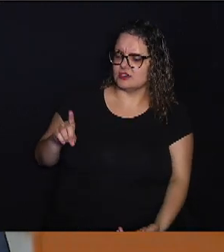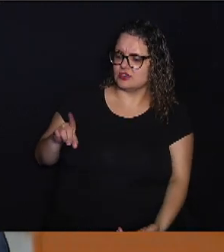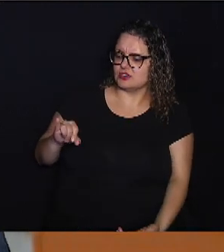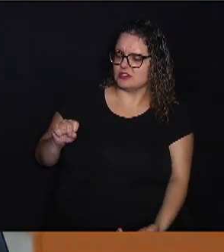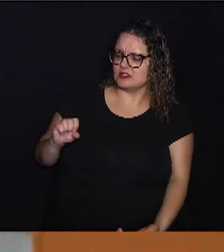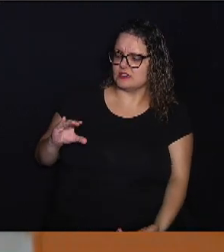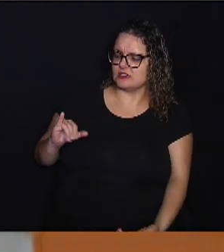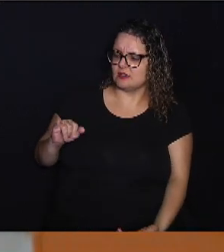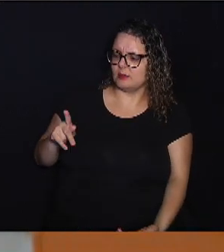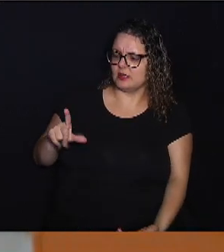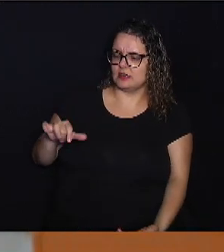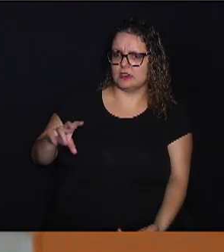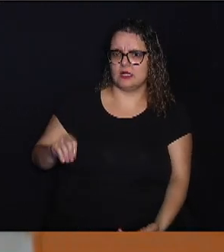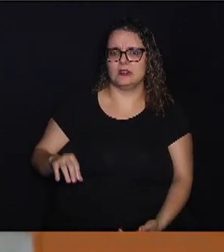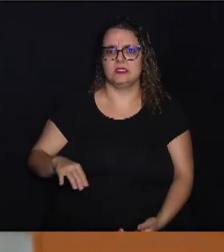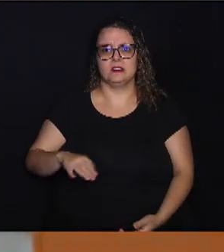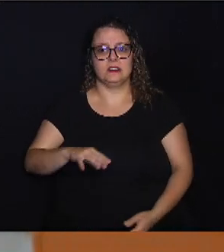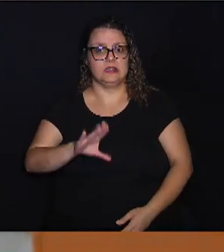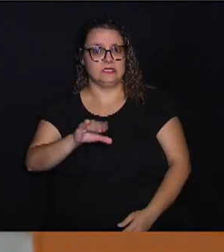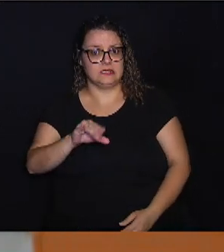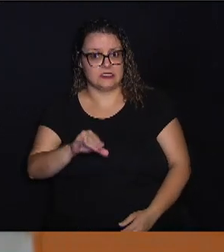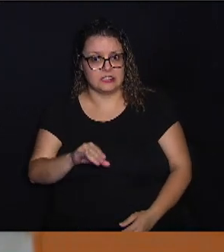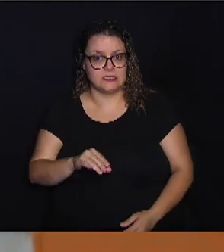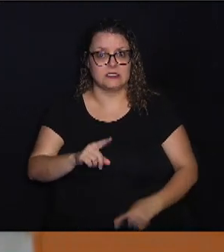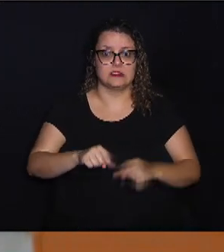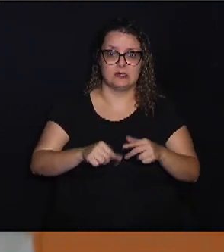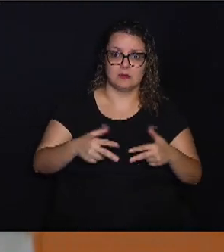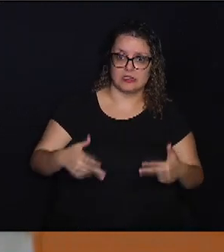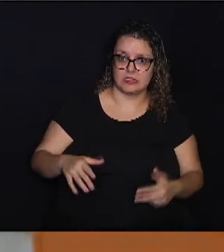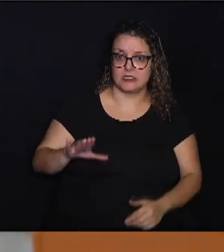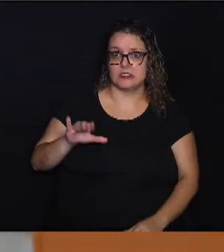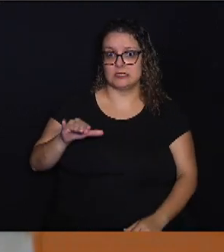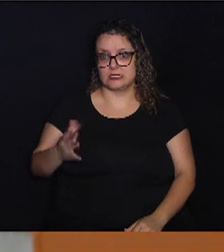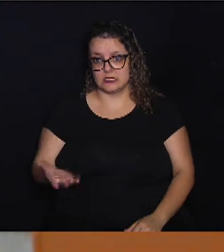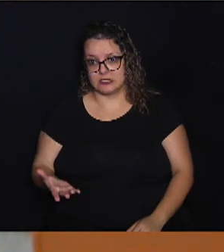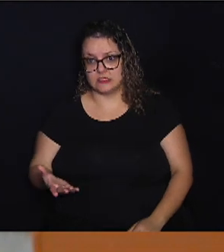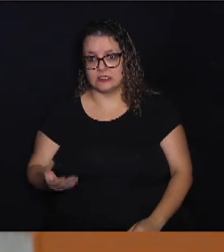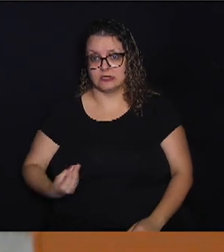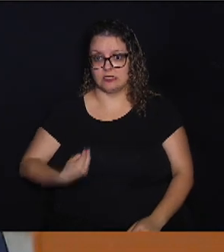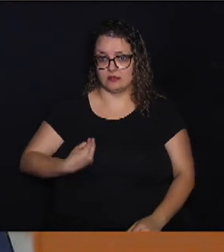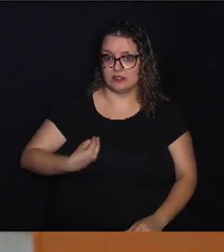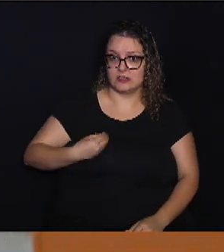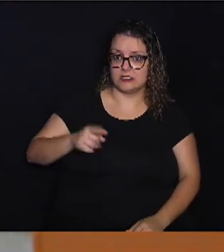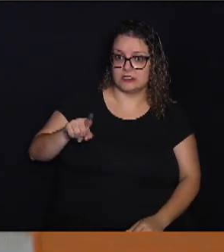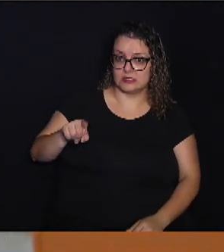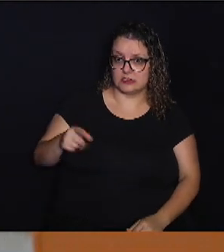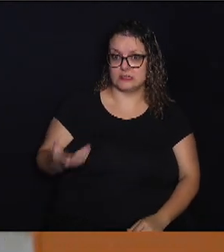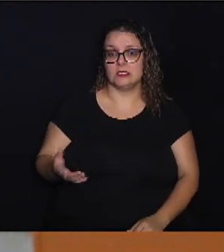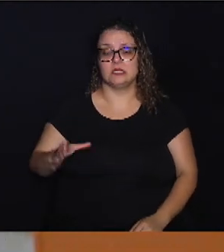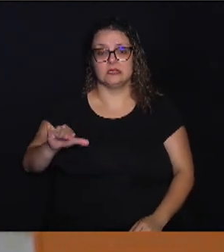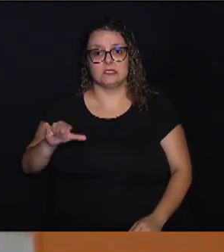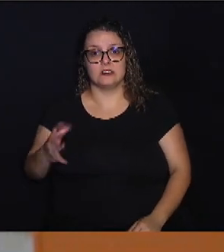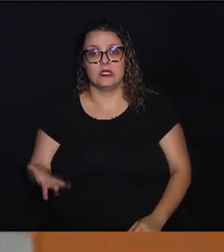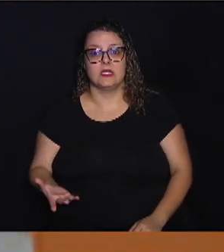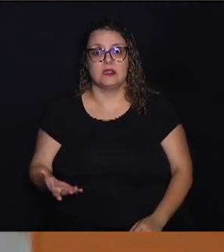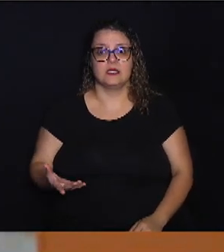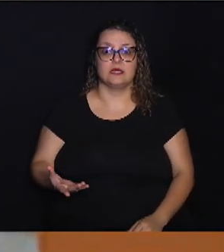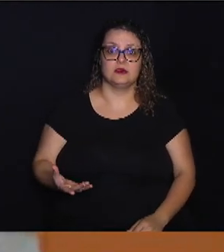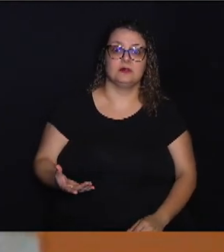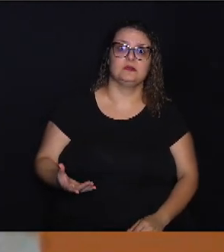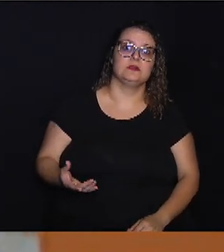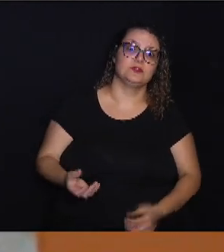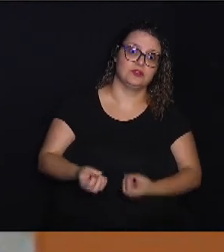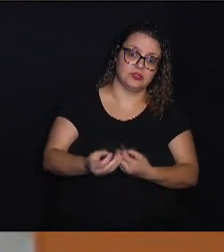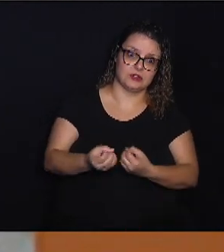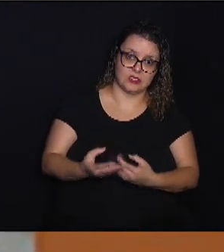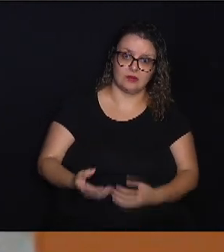matéria, ciências da vida e ciências de dado. Isso é muito importante, porque ele vai aprender física, biologia, química, como você falou.